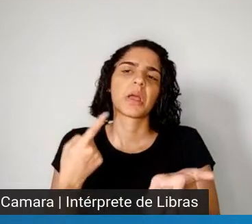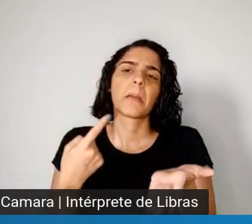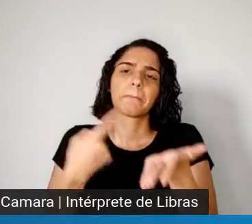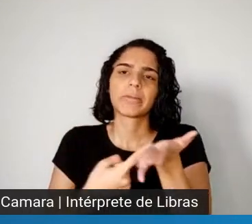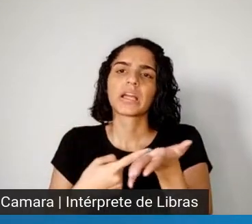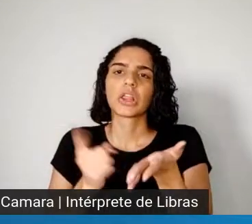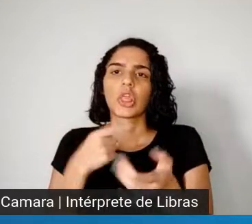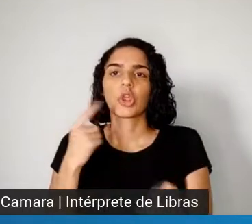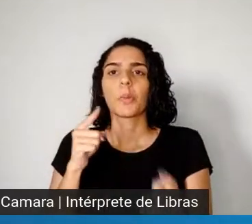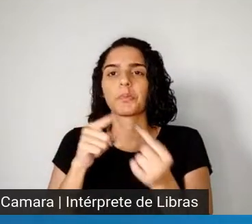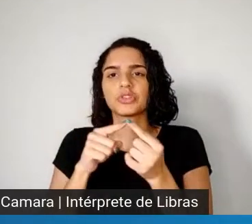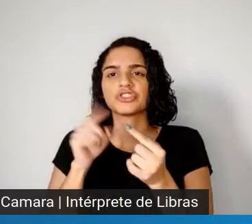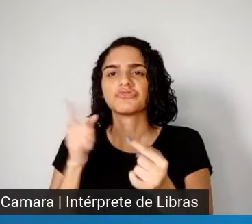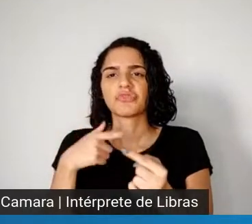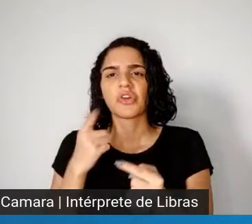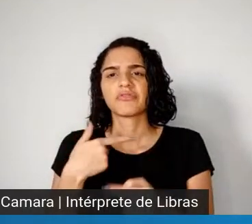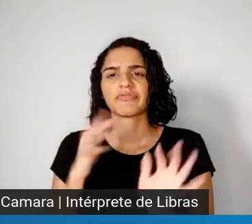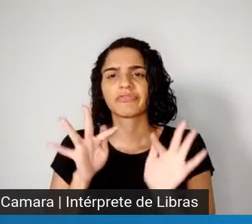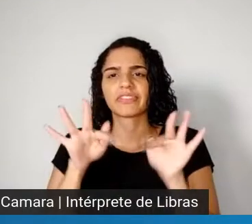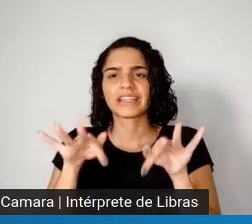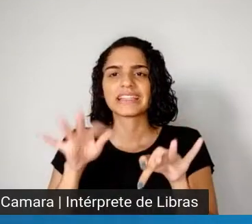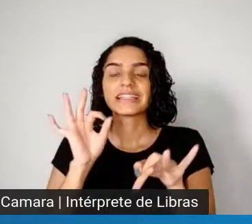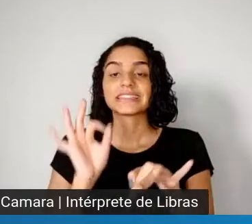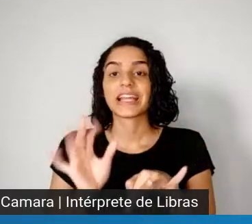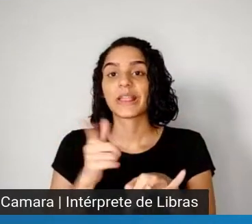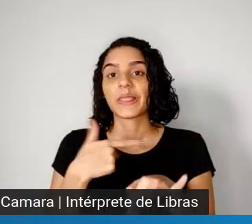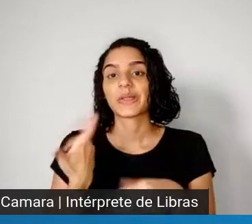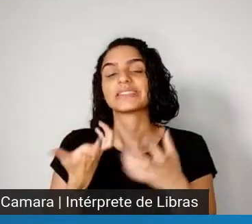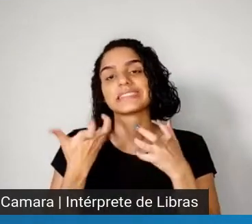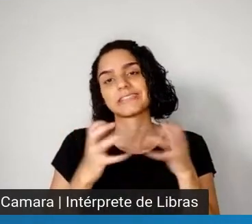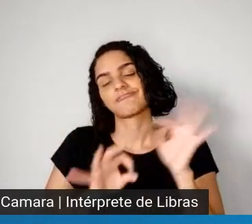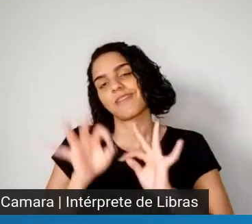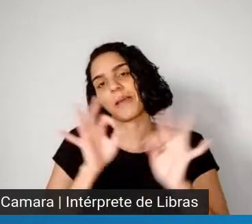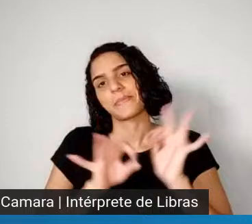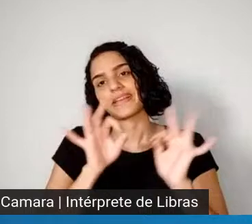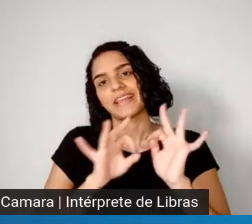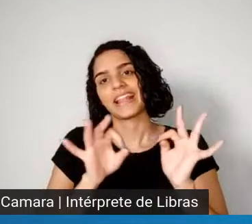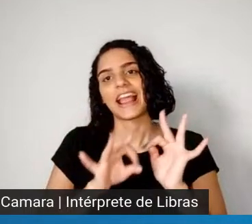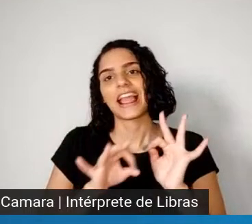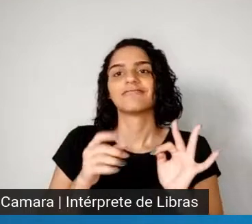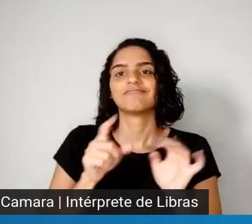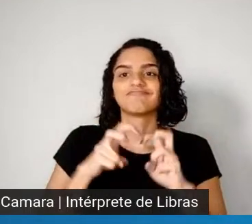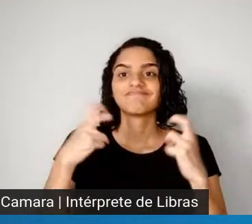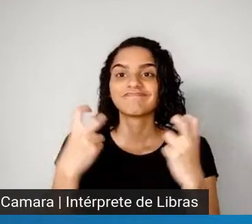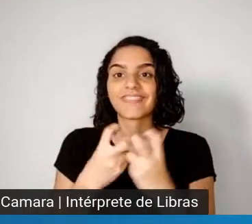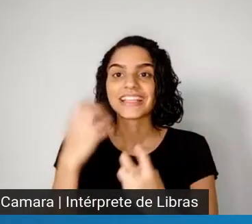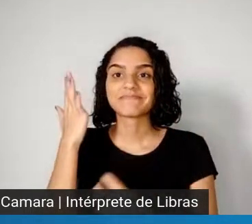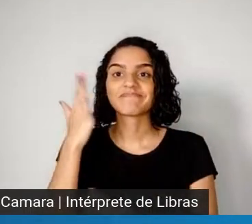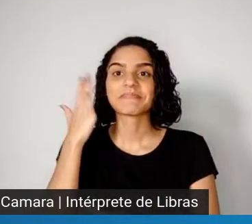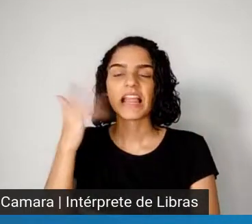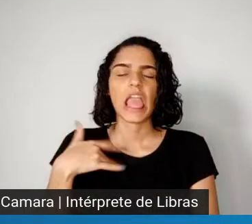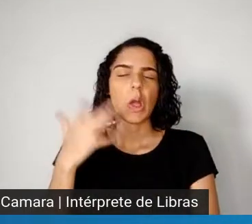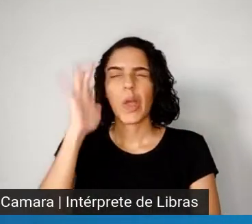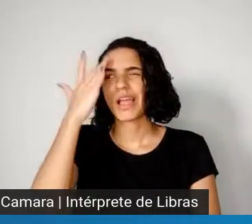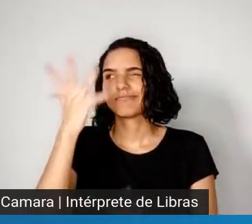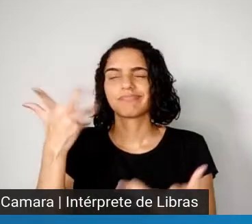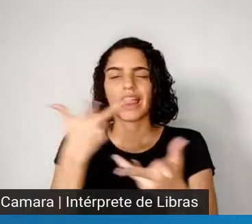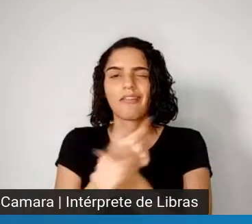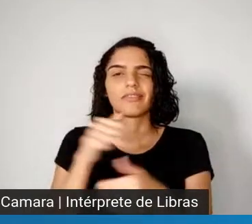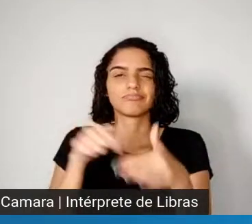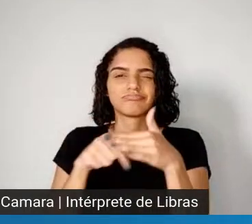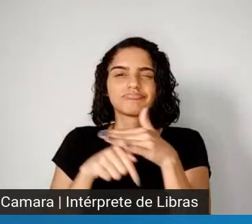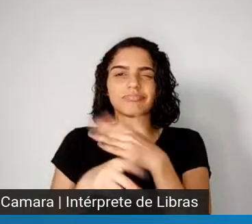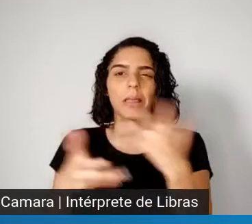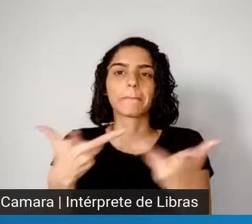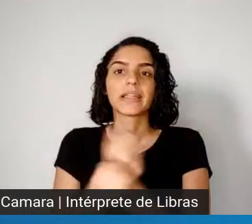Não é, Medrônio? A gente tinha essa missão de organizar essa mesa, que foi de excelente tamanho, de excelente profundidade,